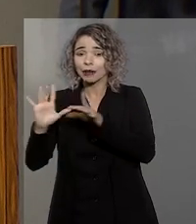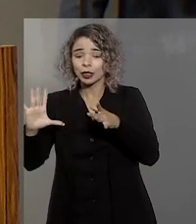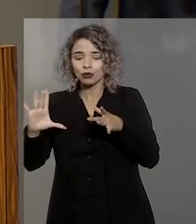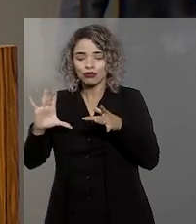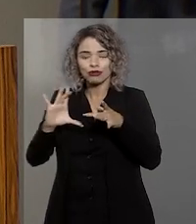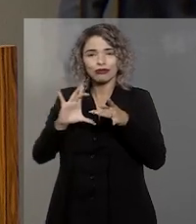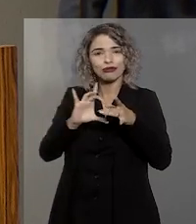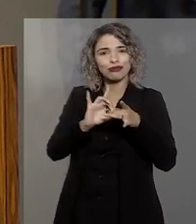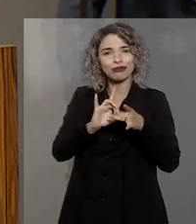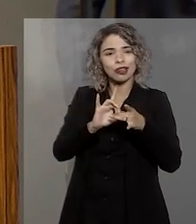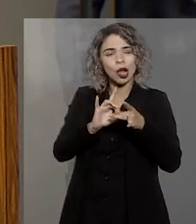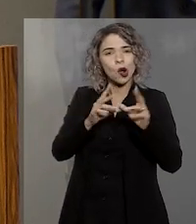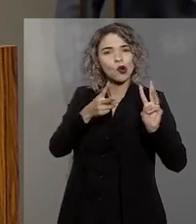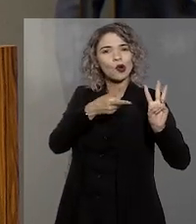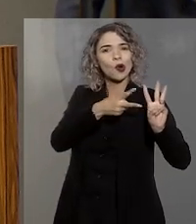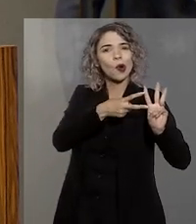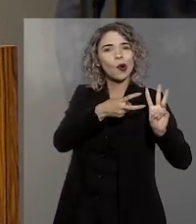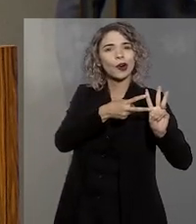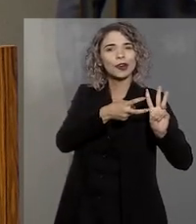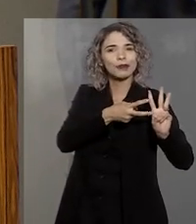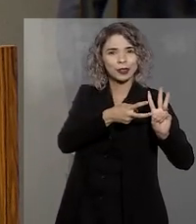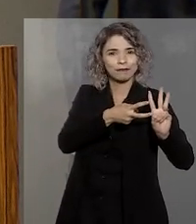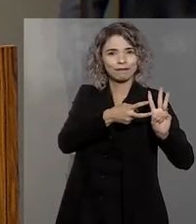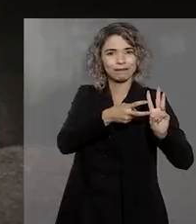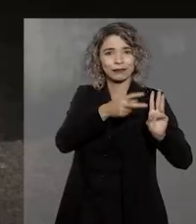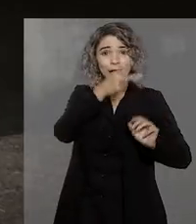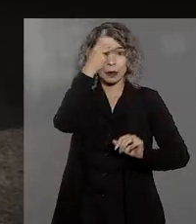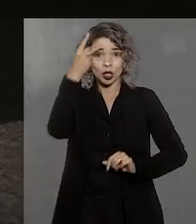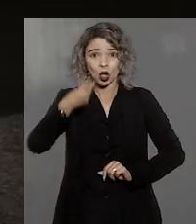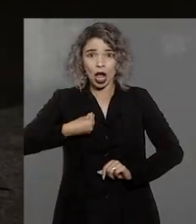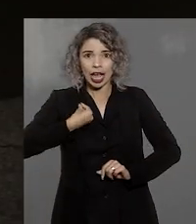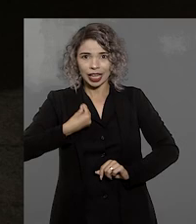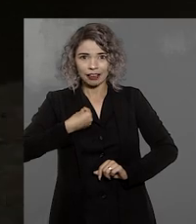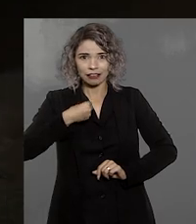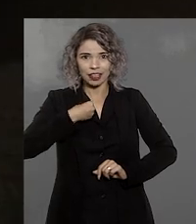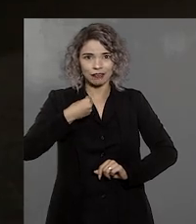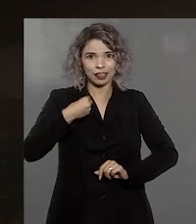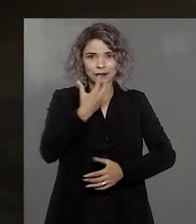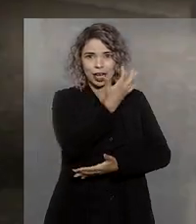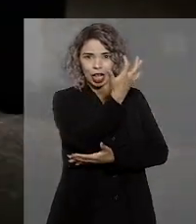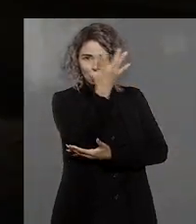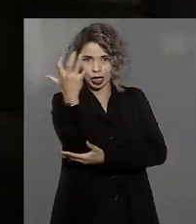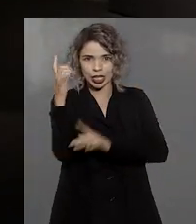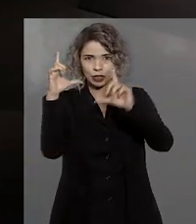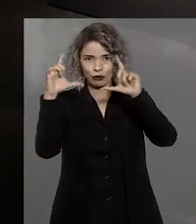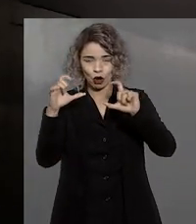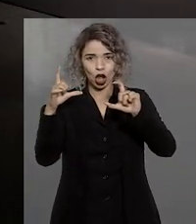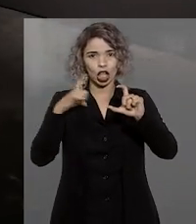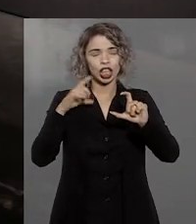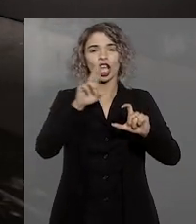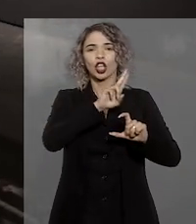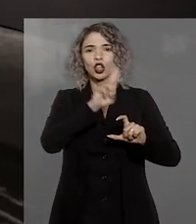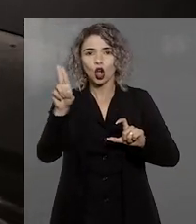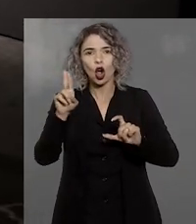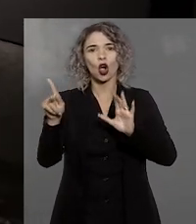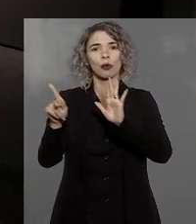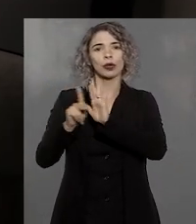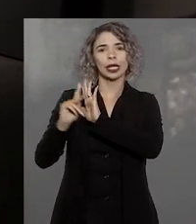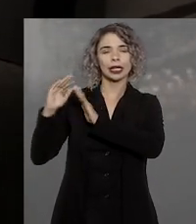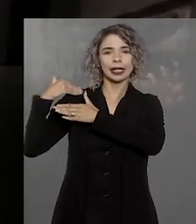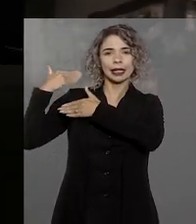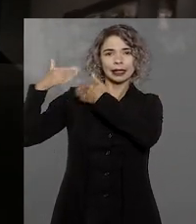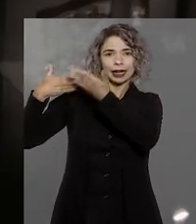aproximar espiritualmente com as comunidades indígenas. Quem vive na Amazônia registrada pelo fotógrafo tem nome,